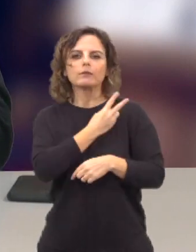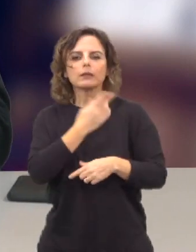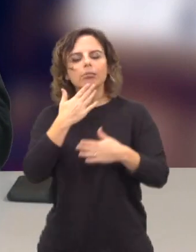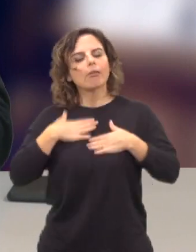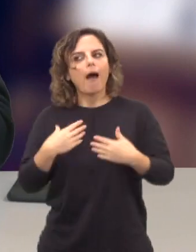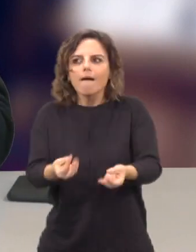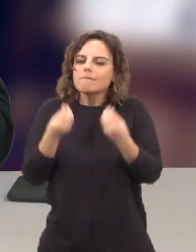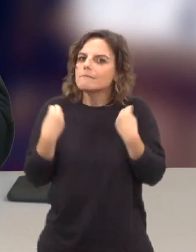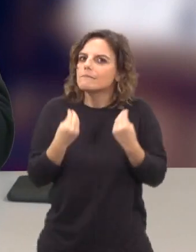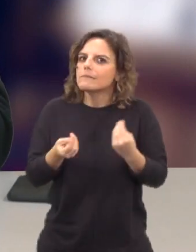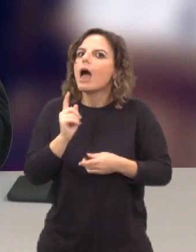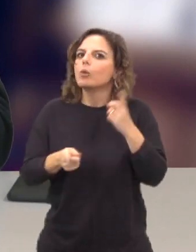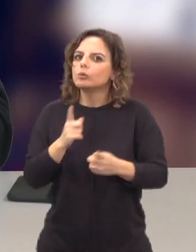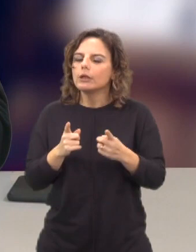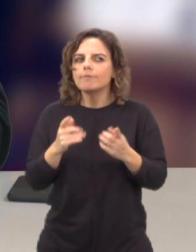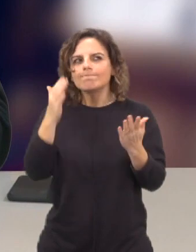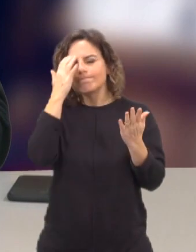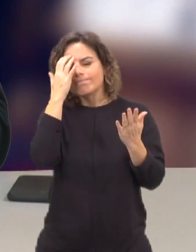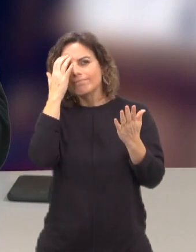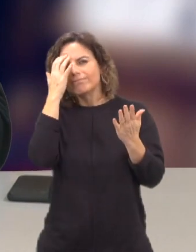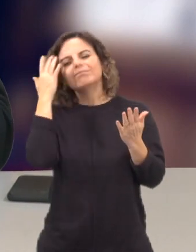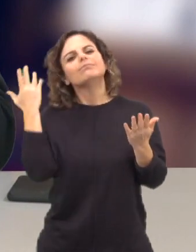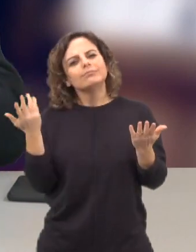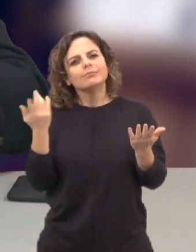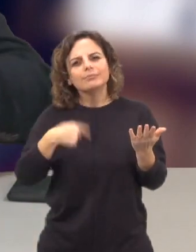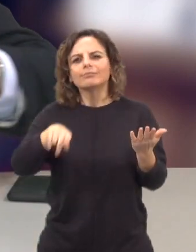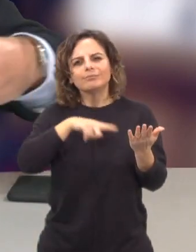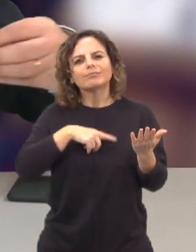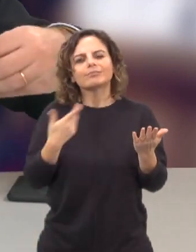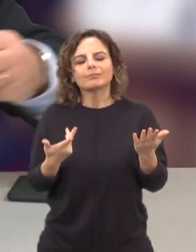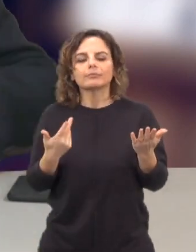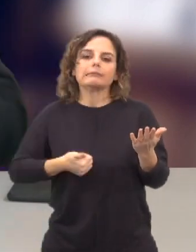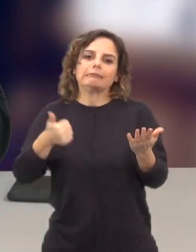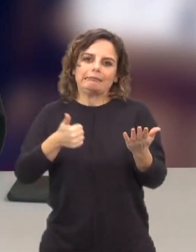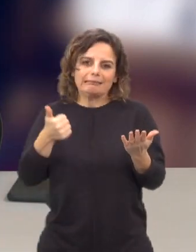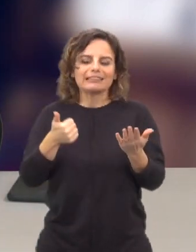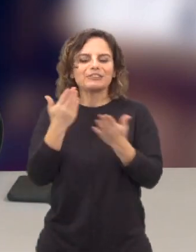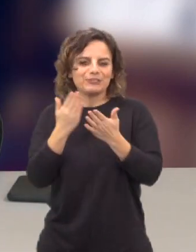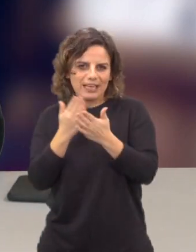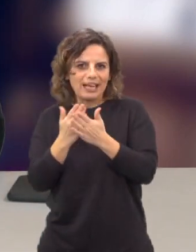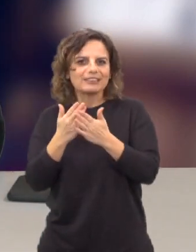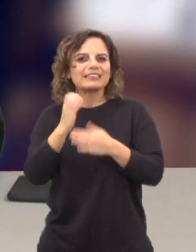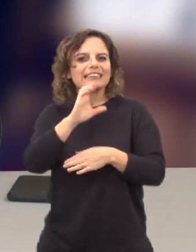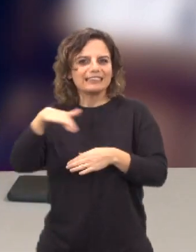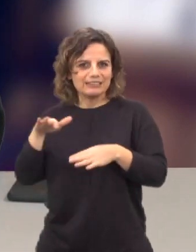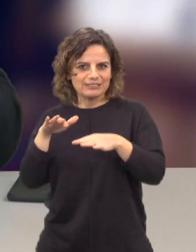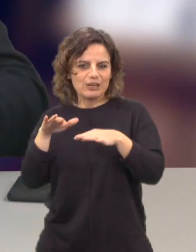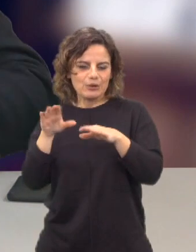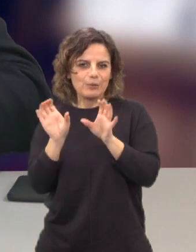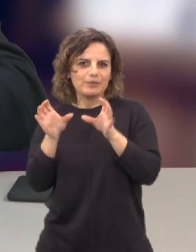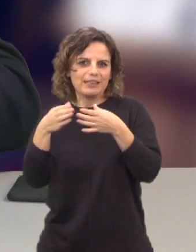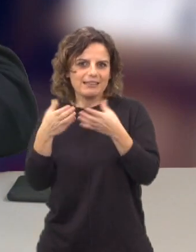universidade foi ter a consciência de que nós somos, particularmente os que estudaram ciências da comunicação, somos